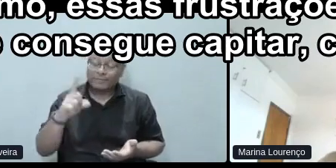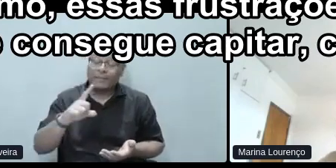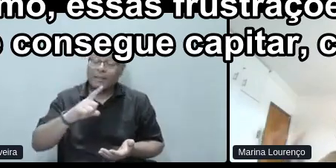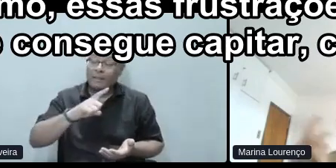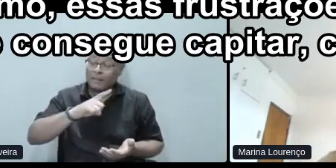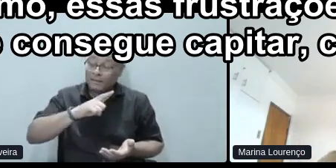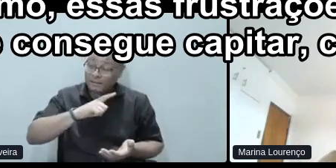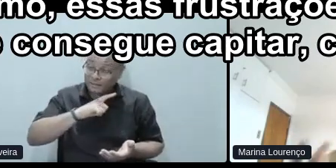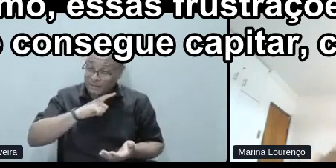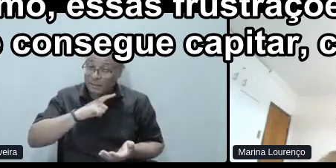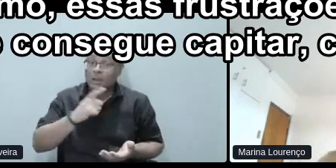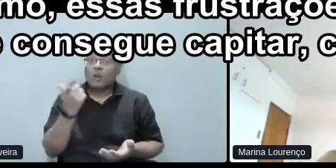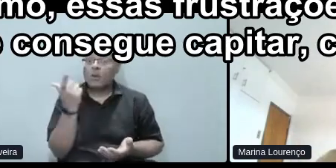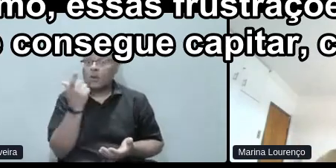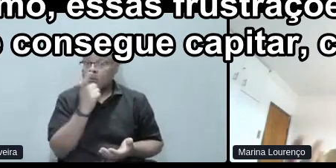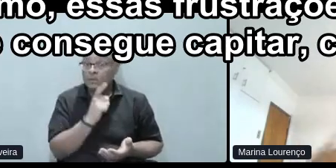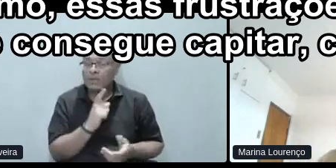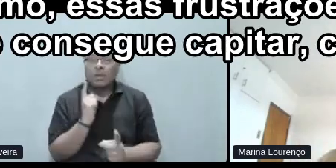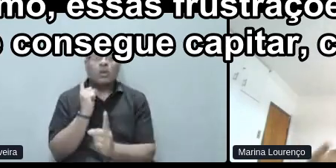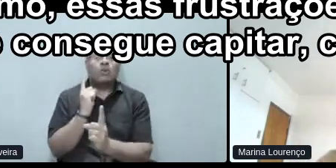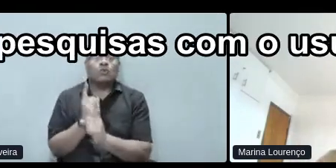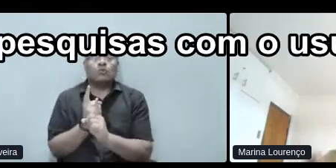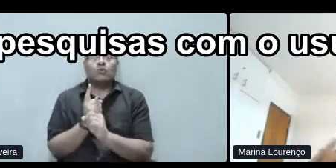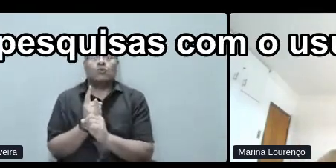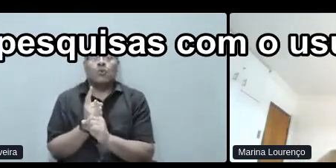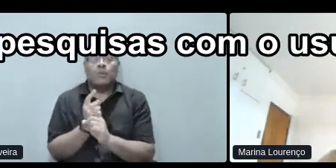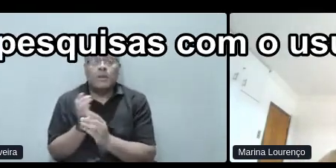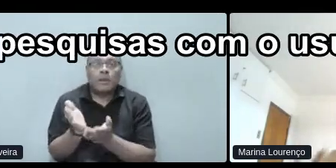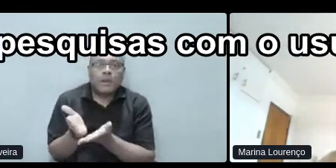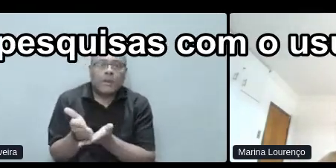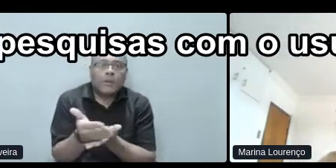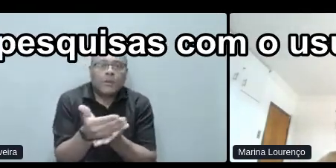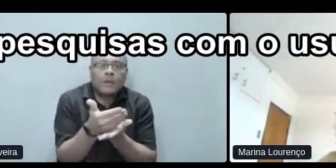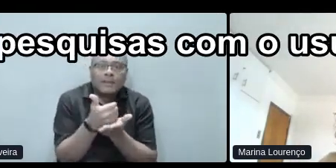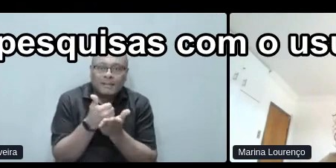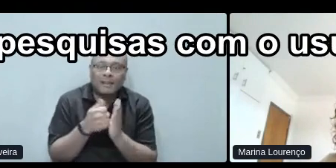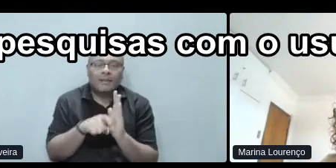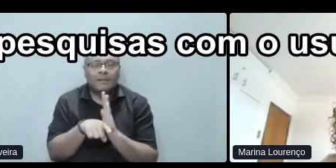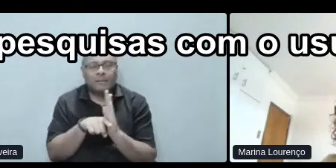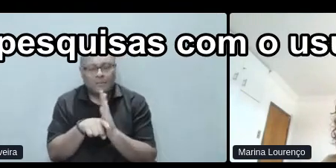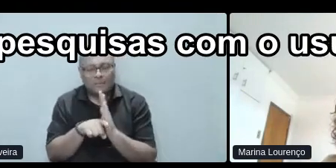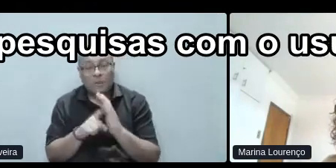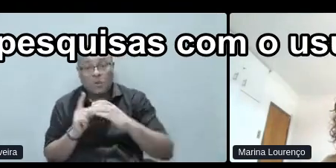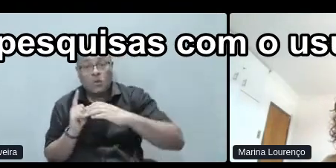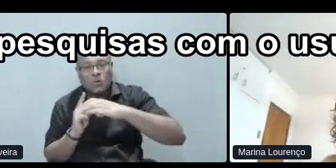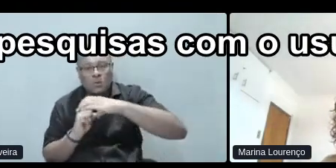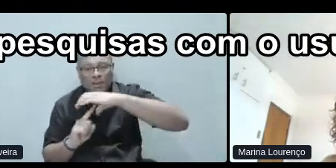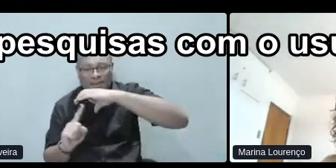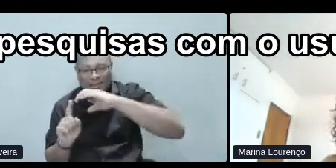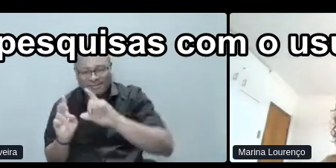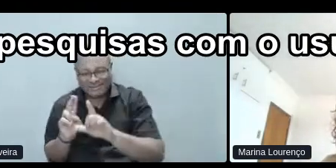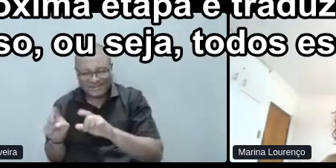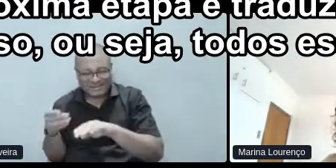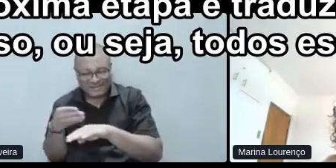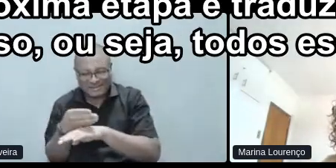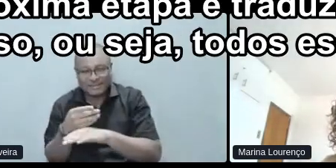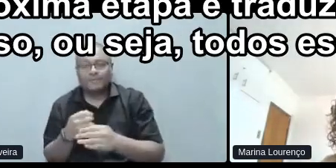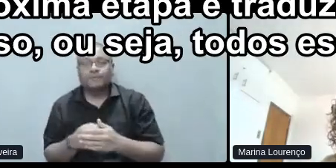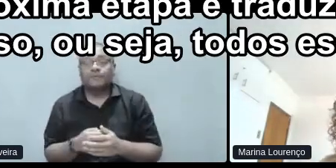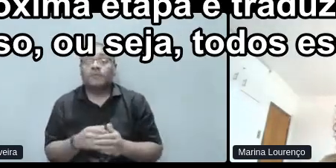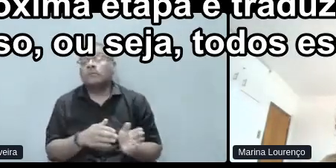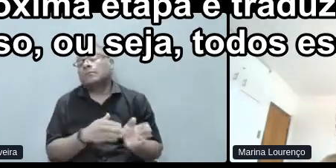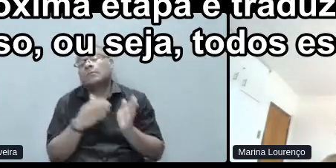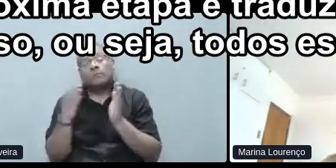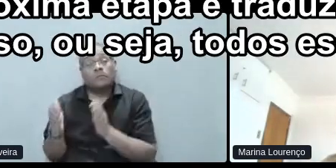e a gente consegue captar, consegue coletar através dessas pesquisas com o usuário, com os usuários. E a próxima